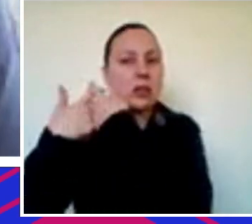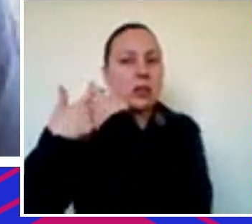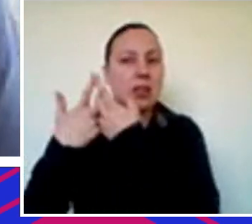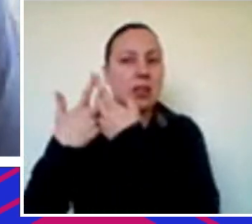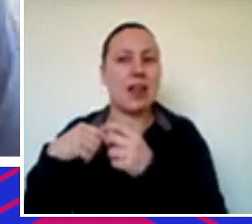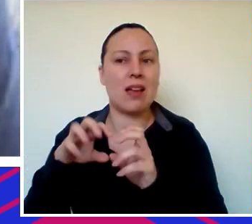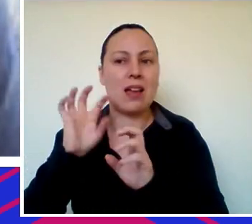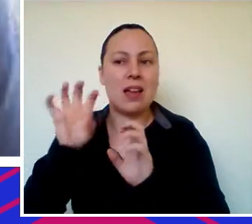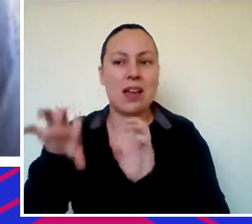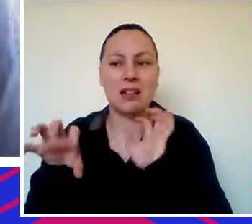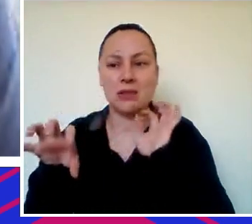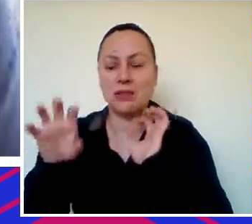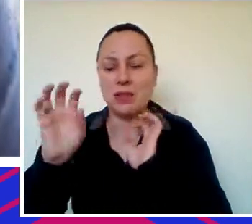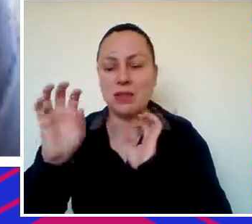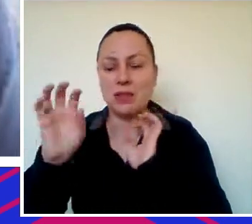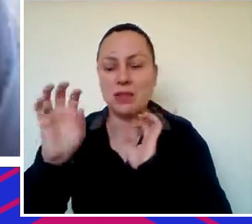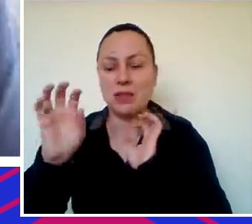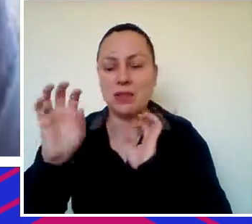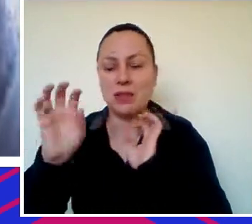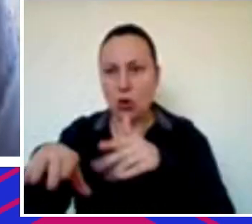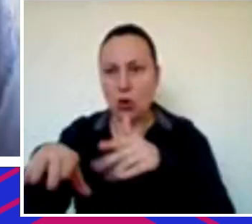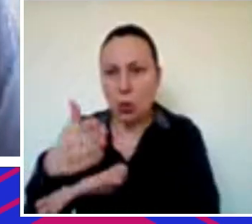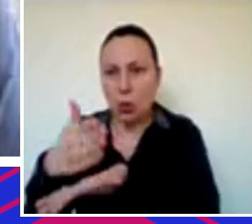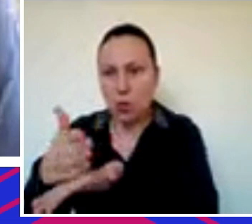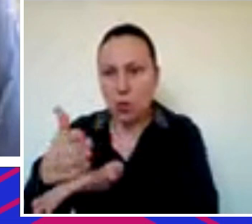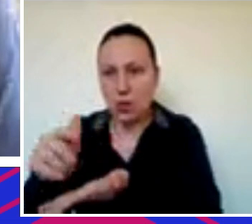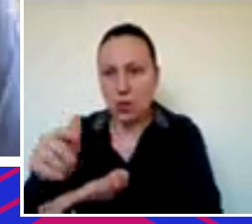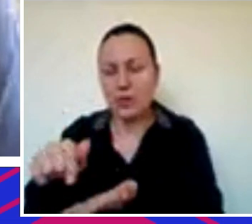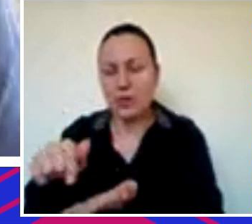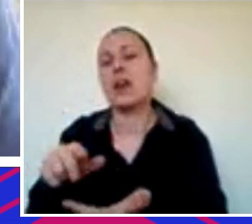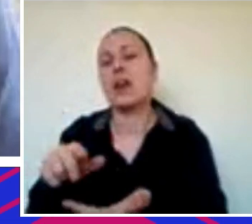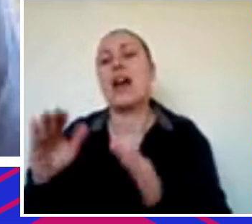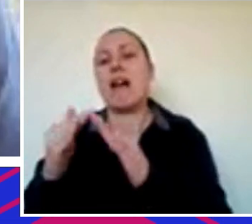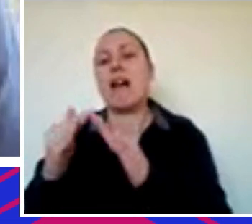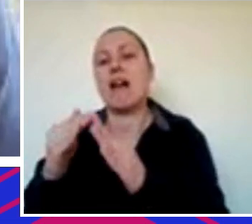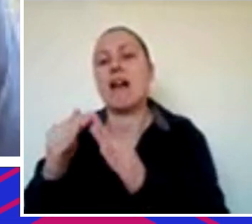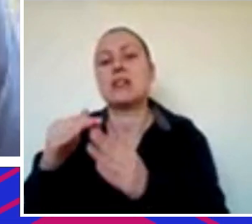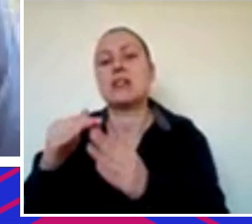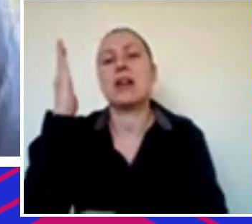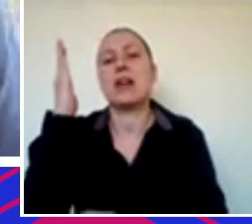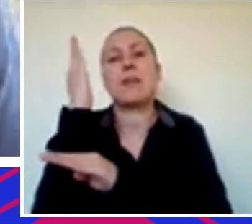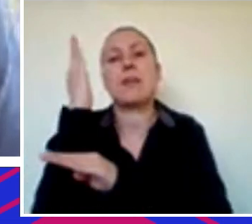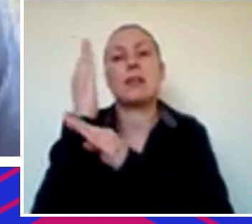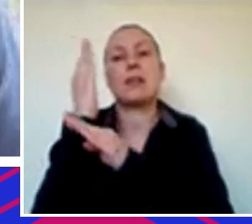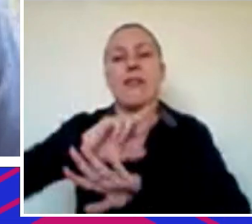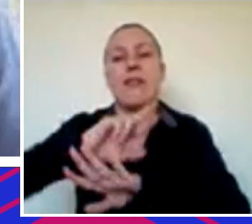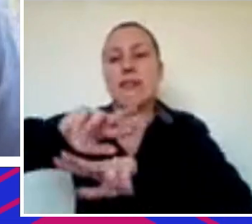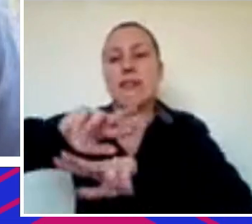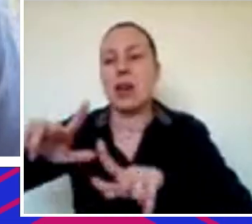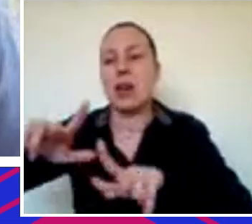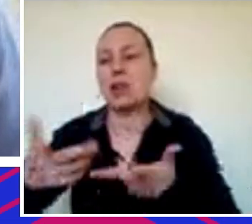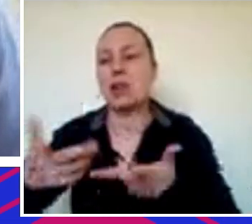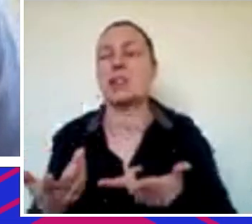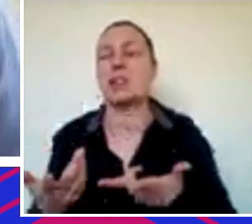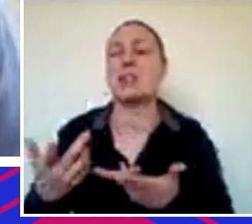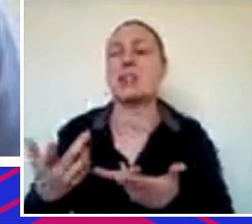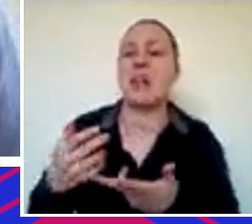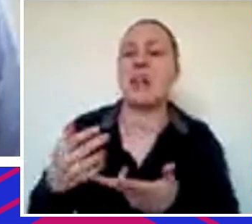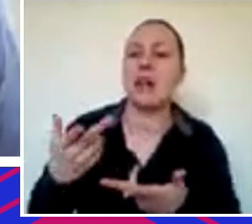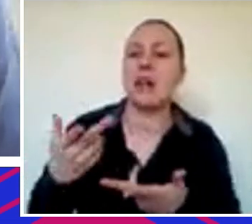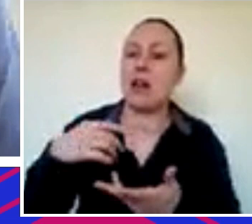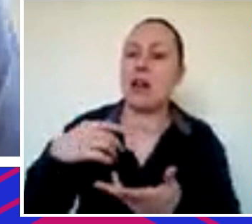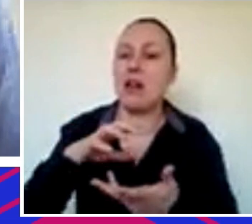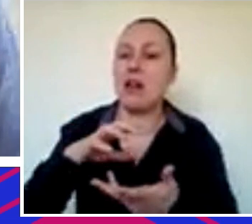fragmentado na ponta, né, um setor que a oferta de produtos de casa e apartamentos é feita por milhares de incorporadoras no Brasil e no mundo